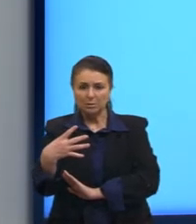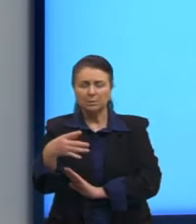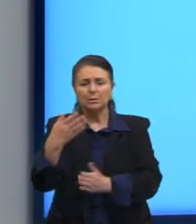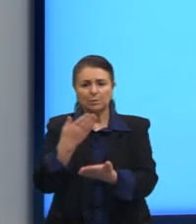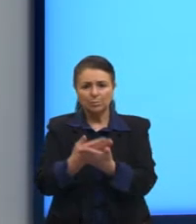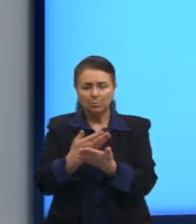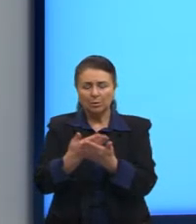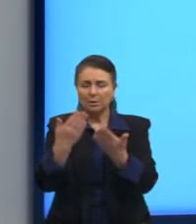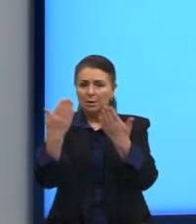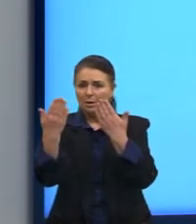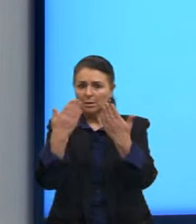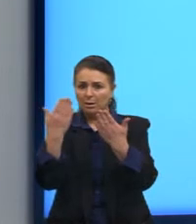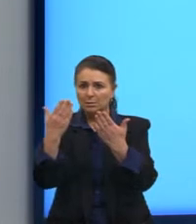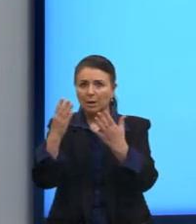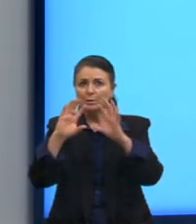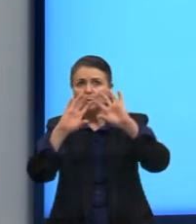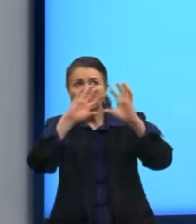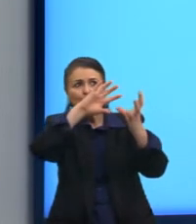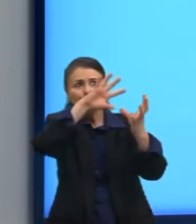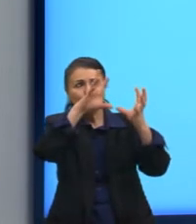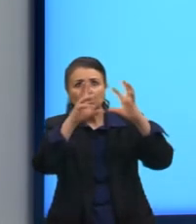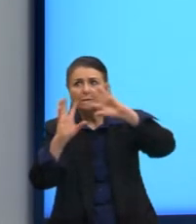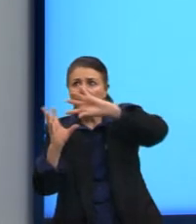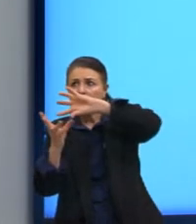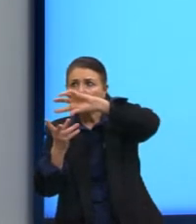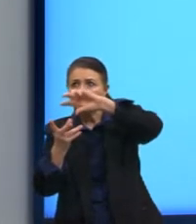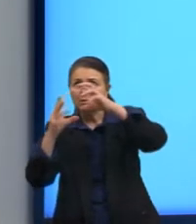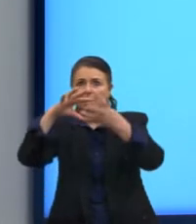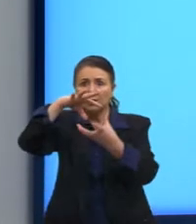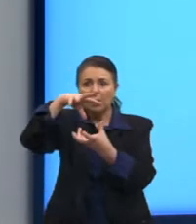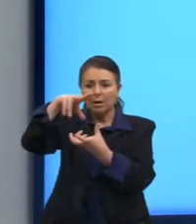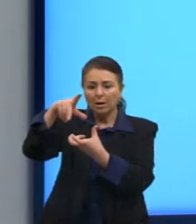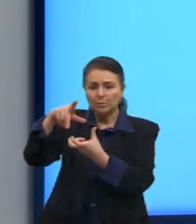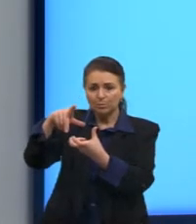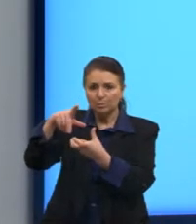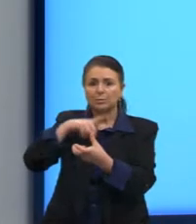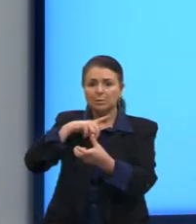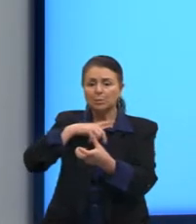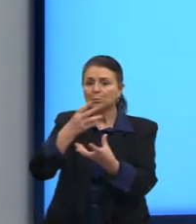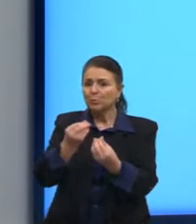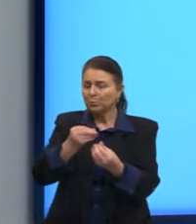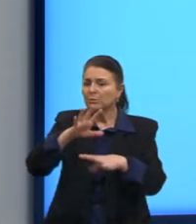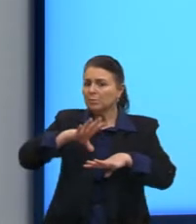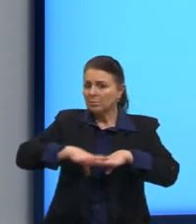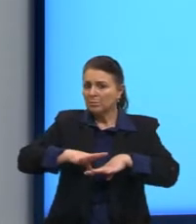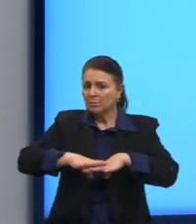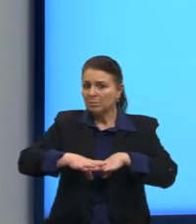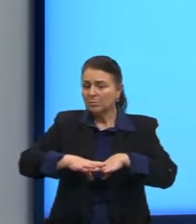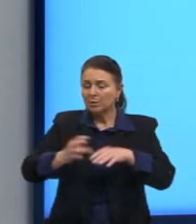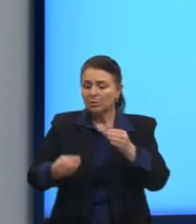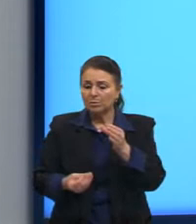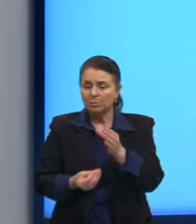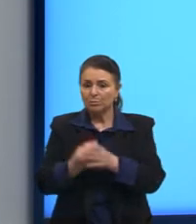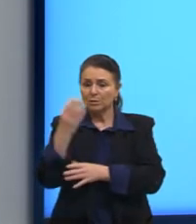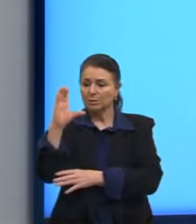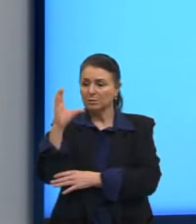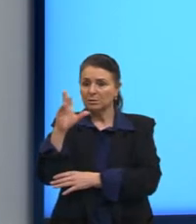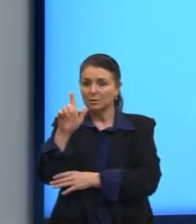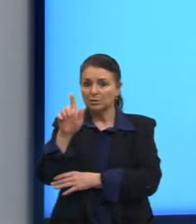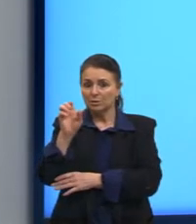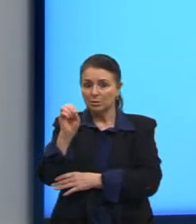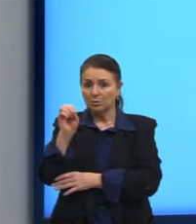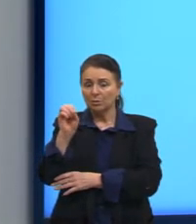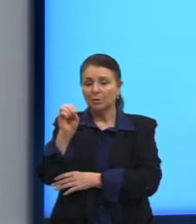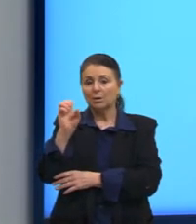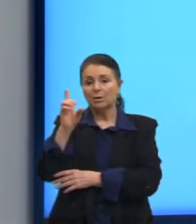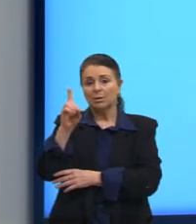análise dos astros, né? A astrologia, que é muito presente na matemática, surge, então, as ciências geodésicas.